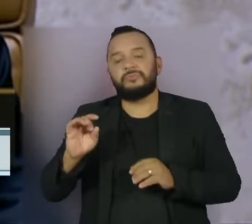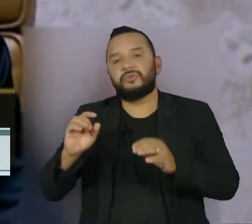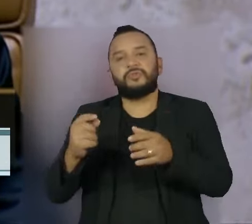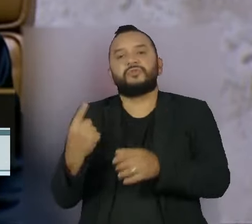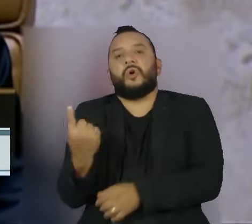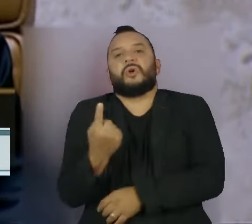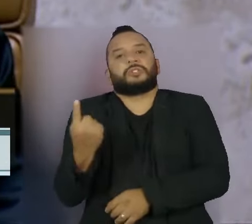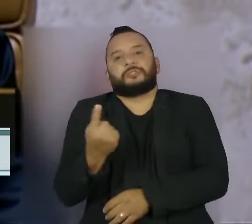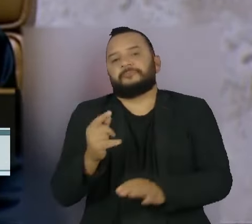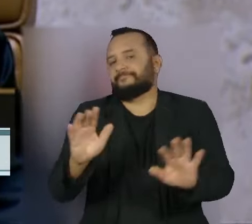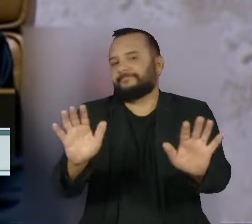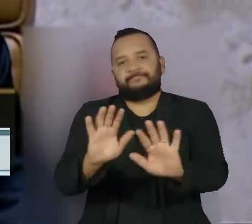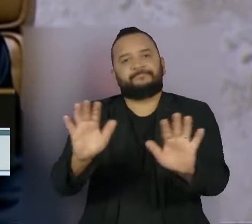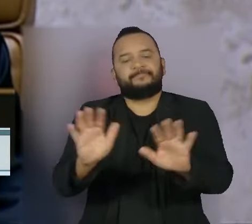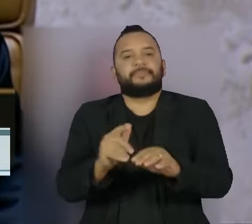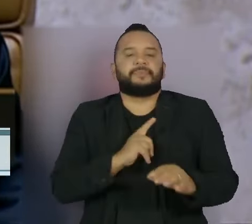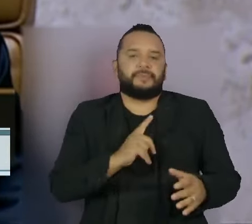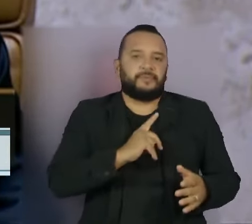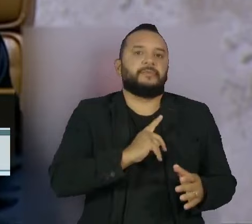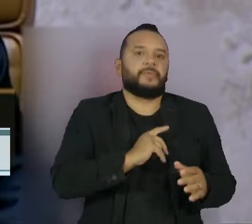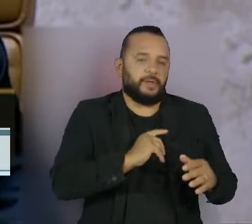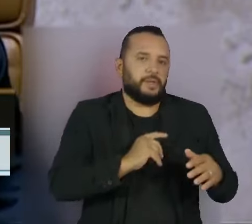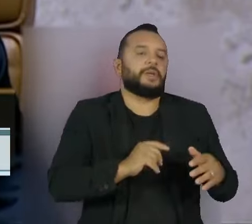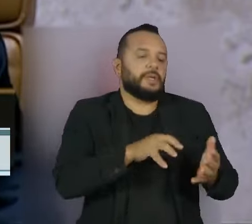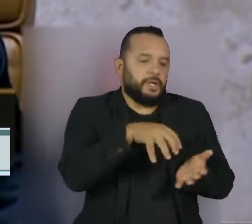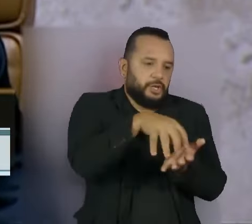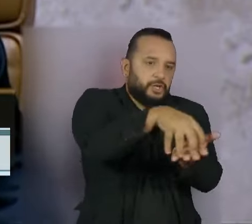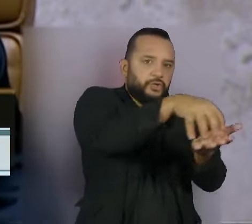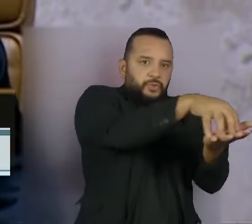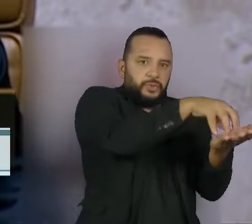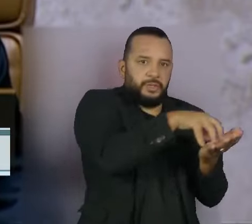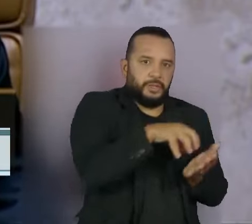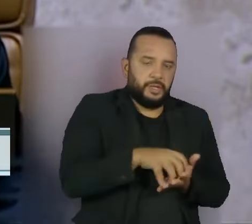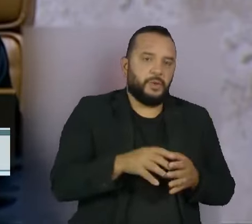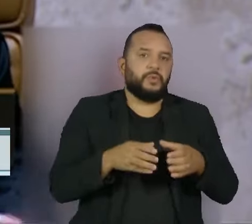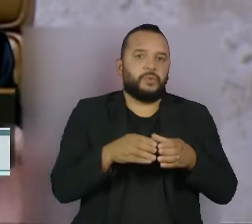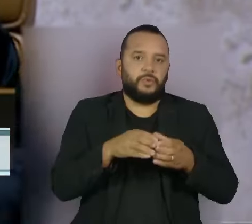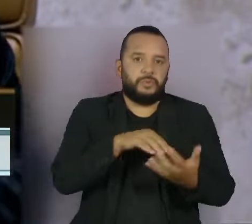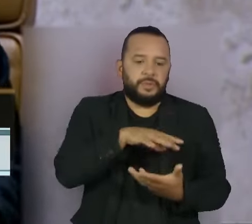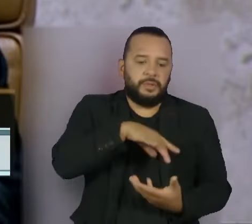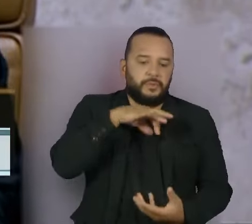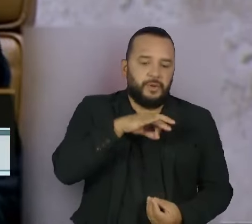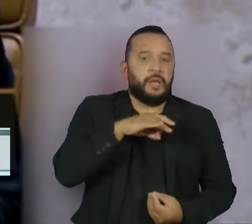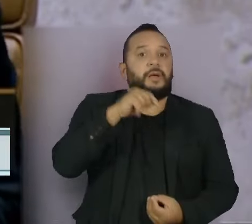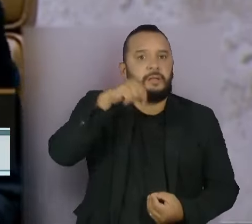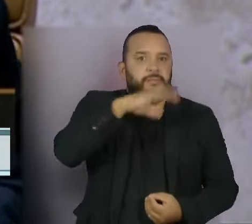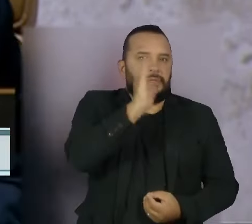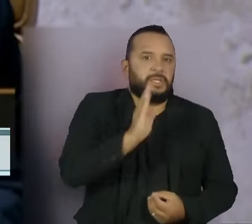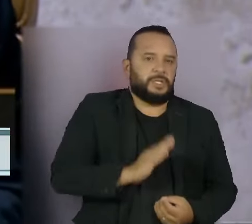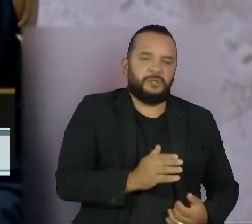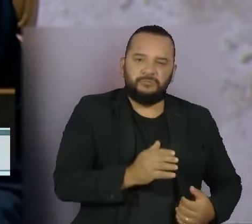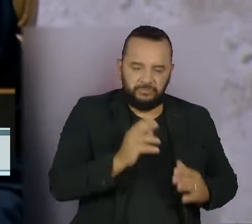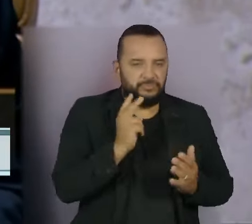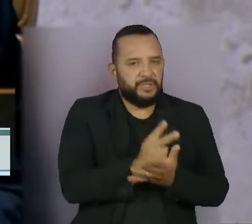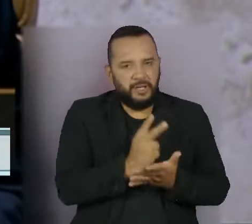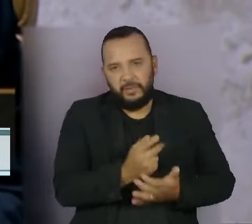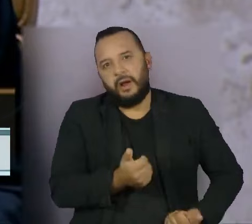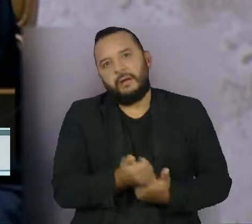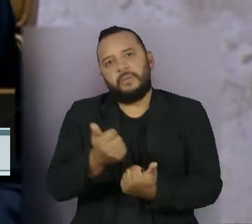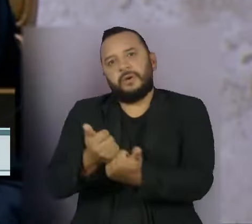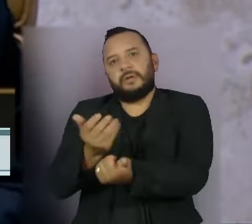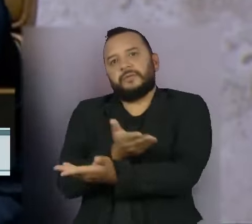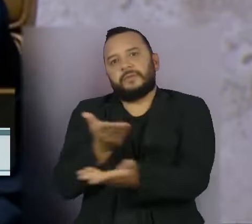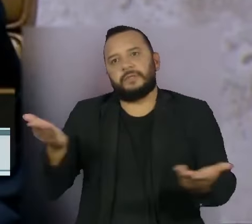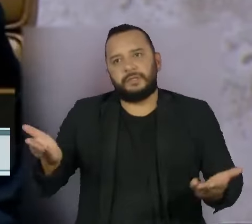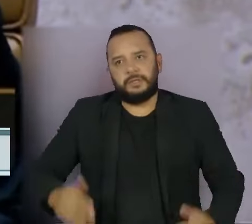instituições e os democratas deste país estiveram, estarão sempre ao lado de vocês.